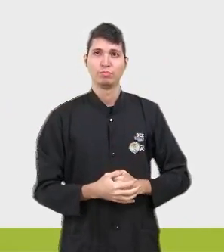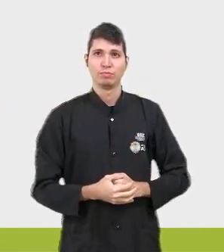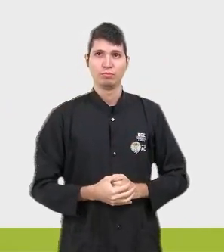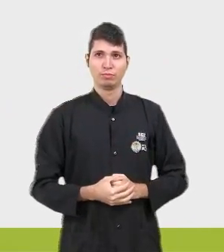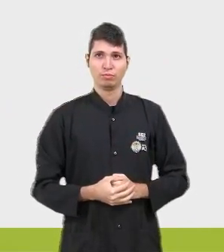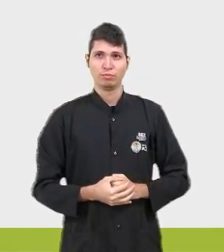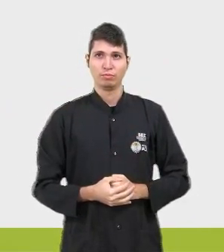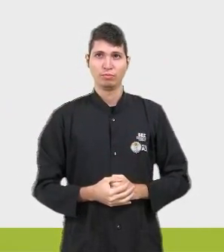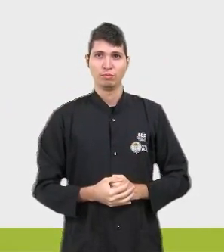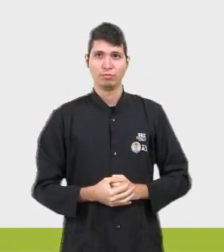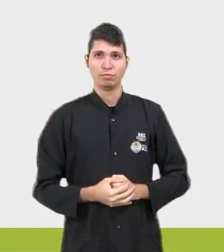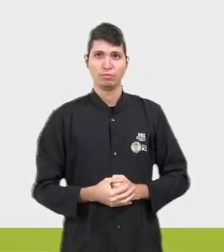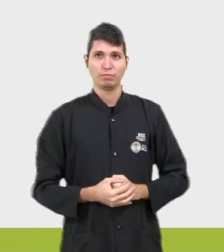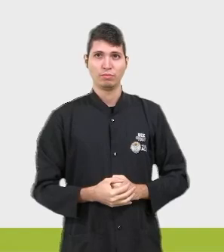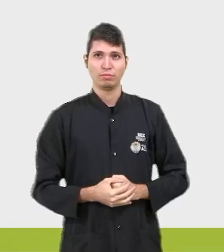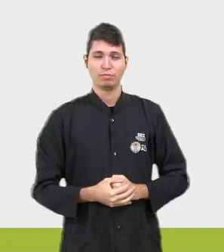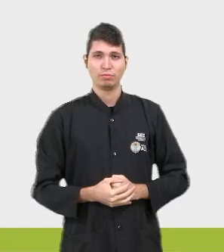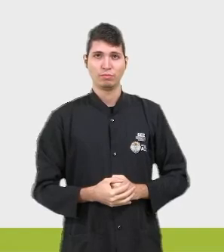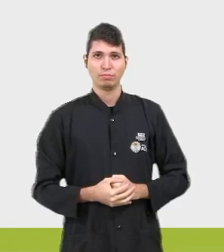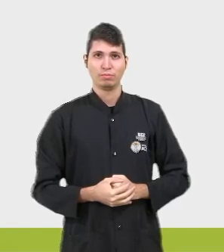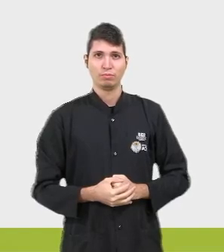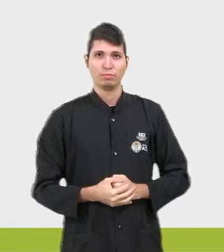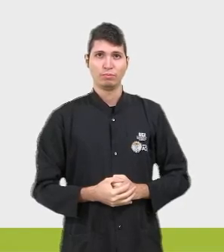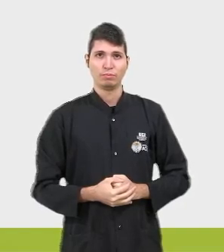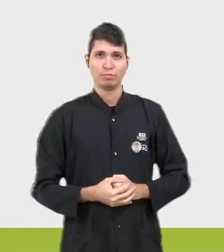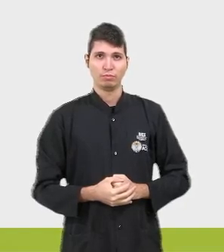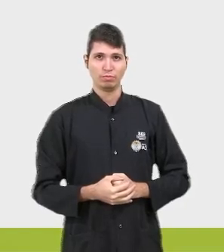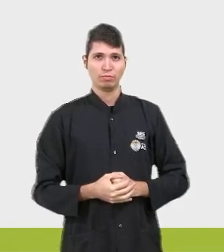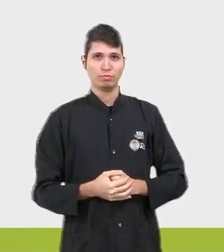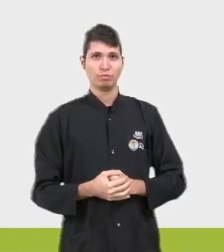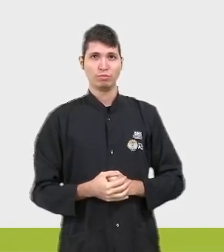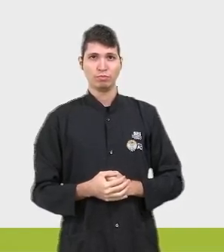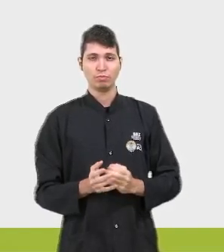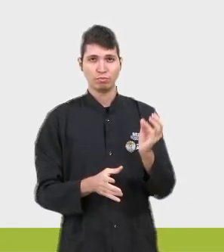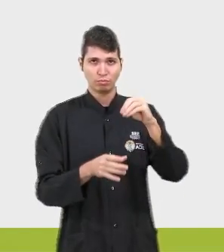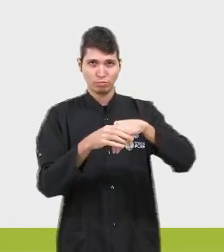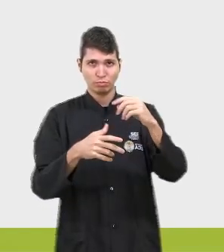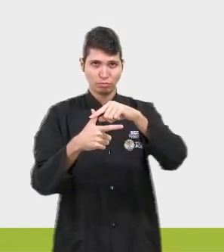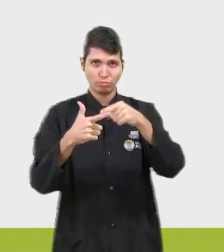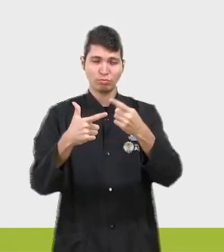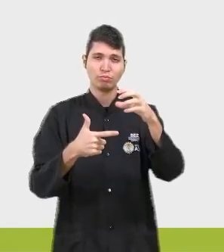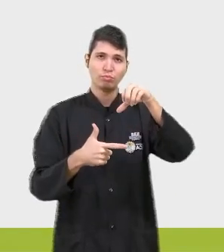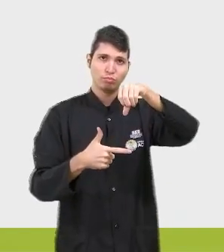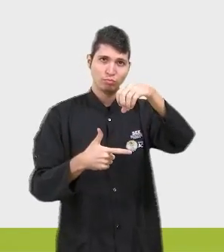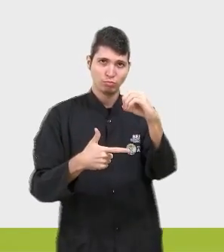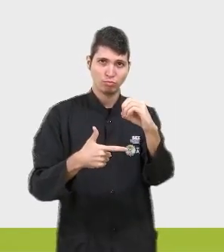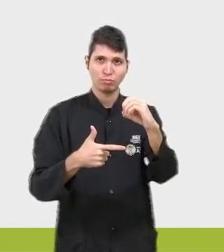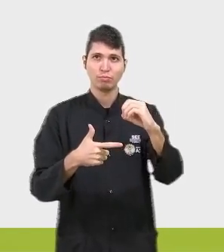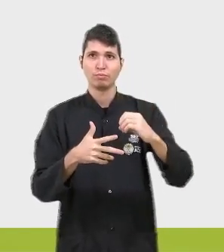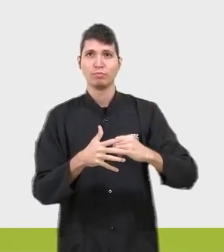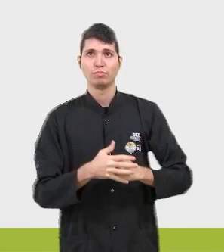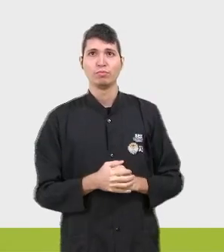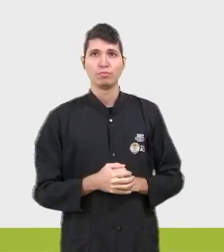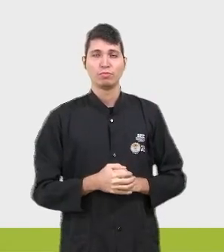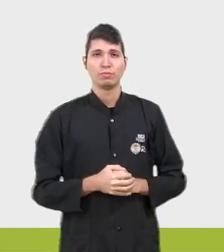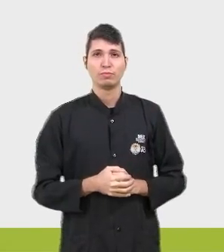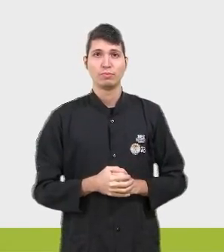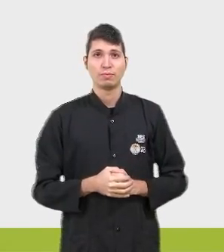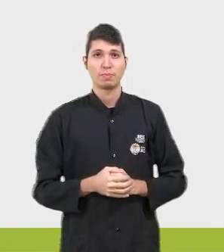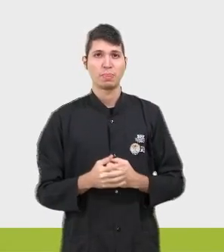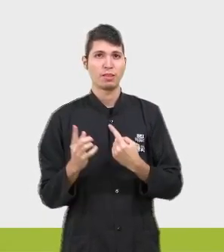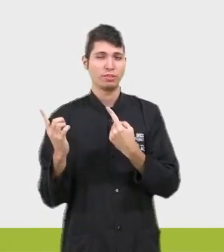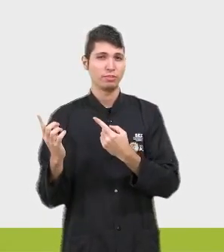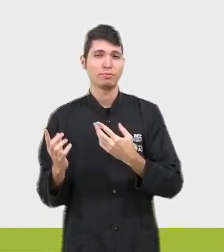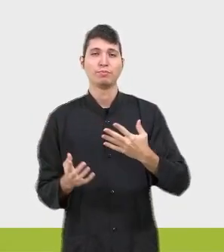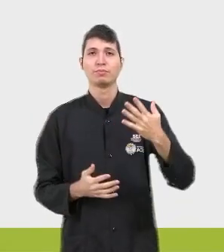aqui, elas formam uma projeção ortogonal à base, ou seja, um ângulo de 90. Segue lá, ó. Essa aqui, eu acho muito legal